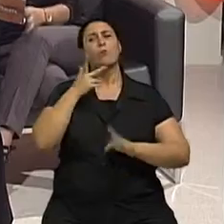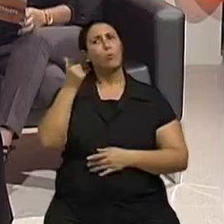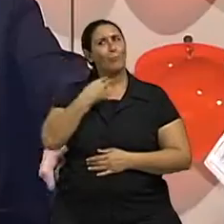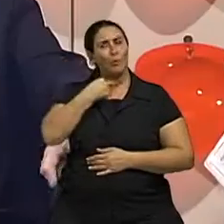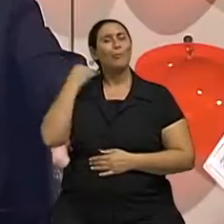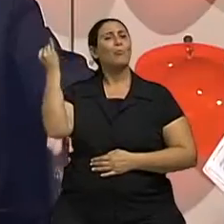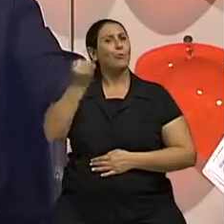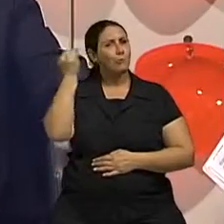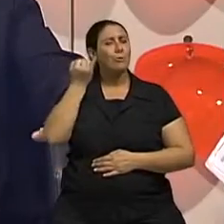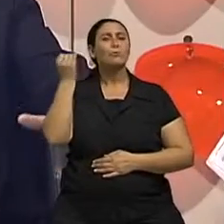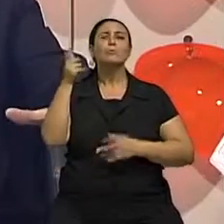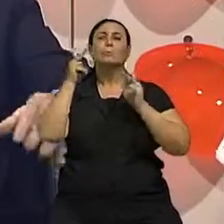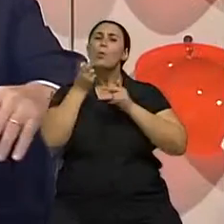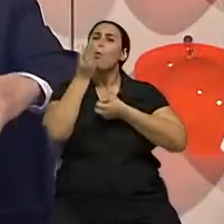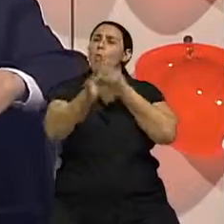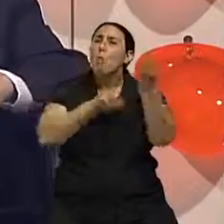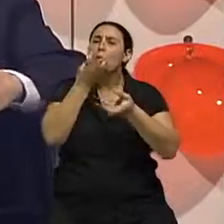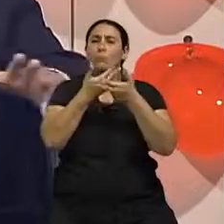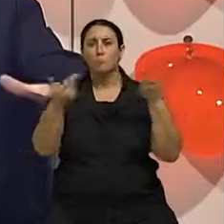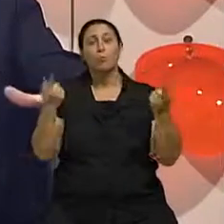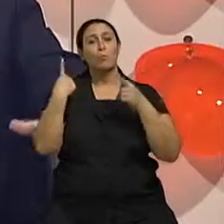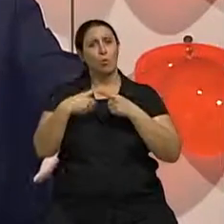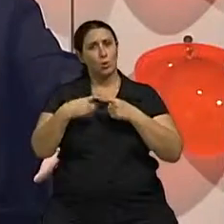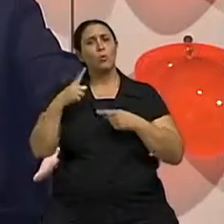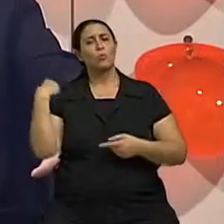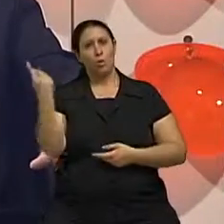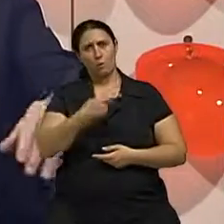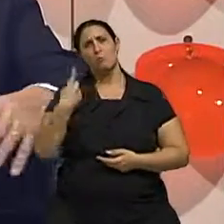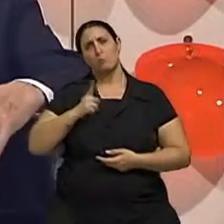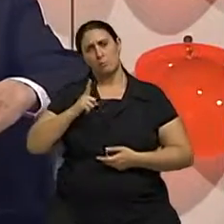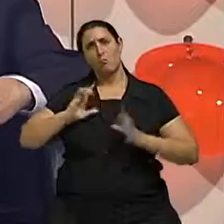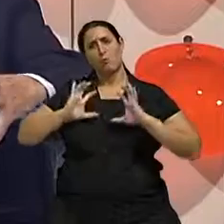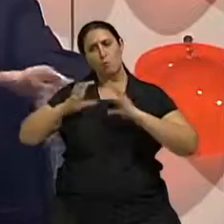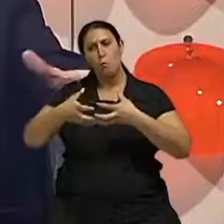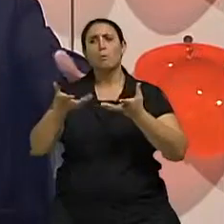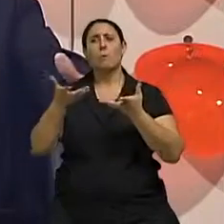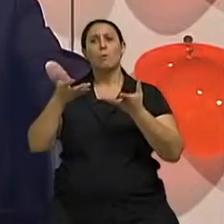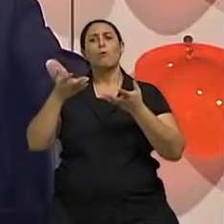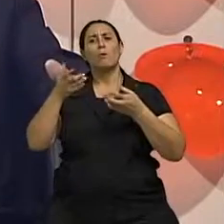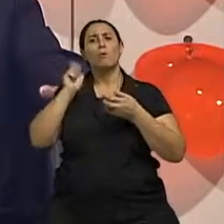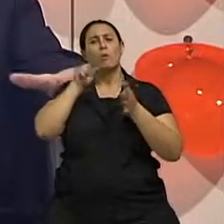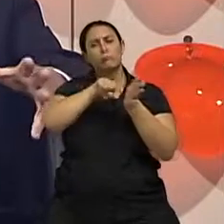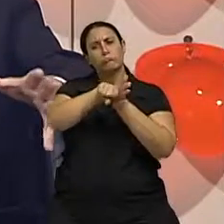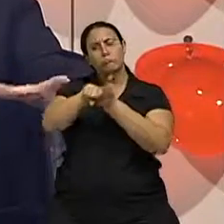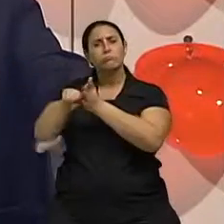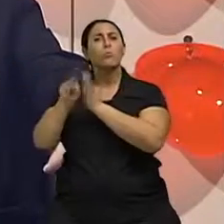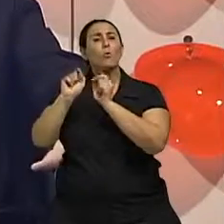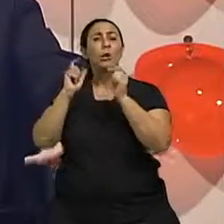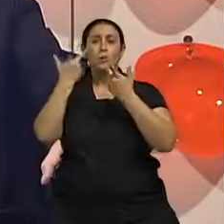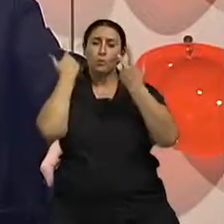né, doutor? Isso hoje nós temos os consentimentos informados, que é uma obrigatoriedade já na